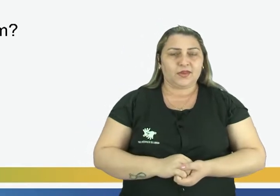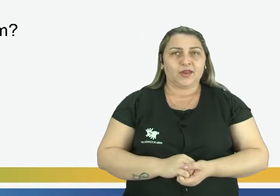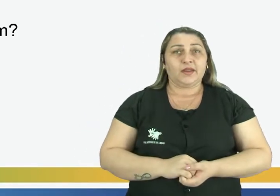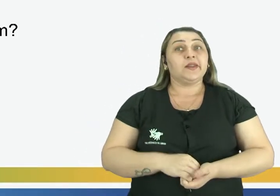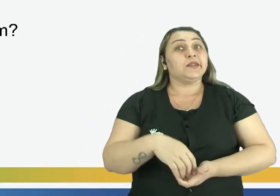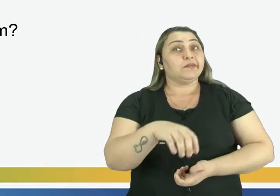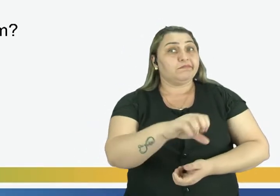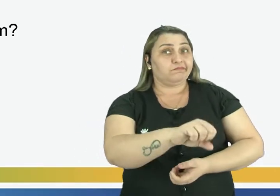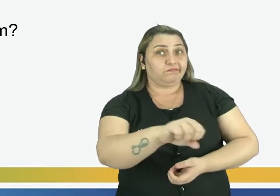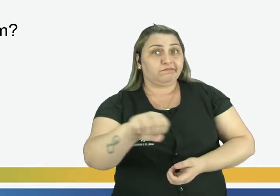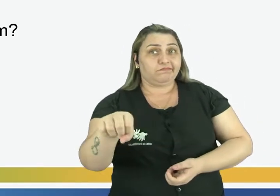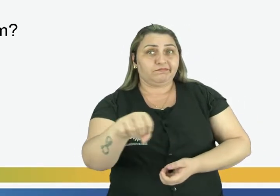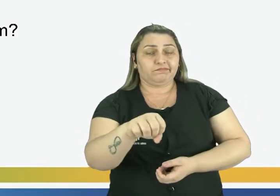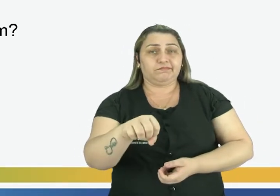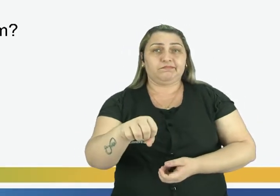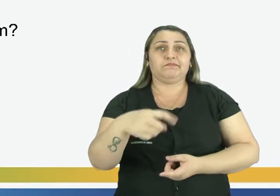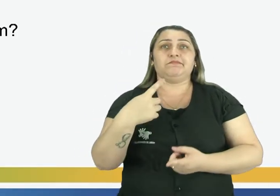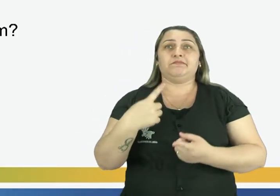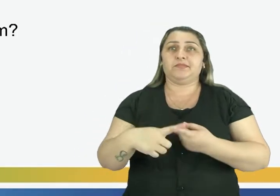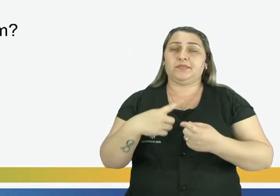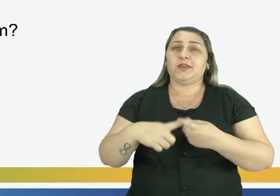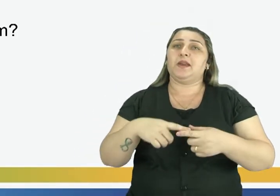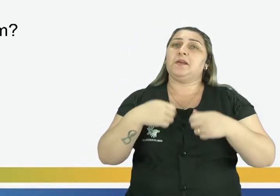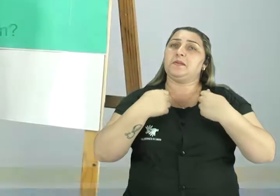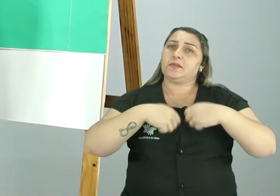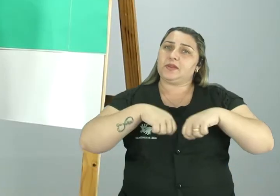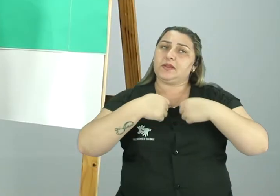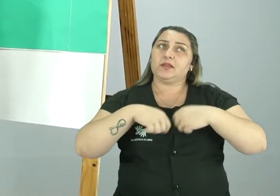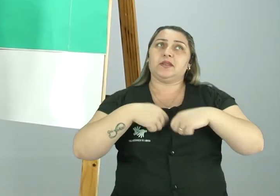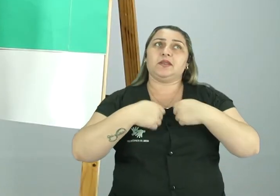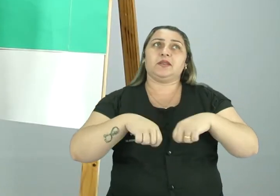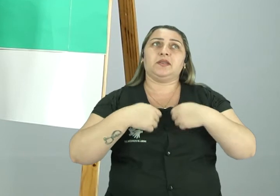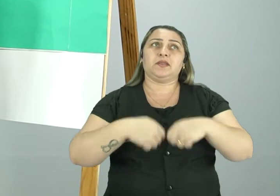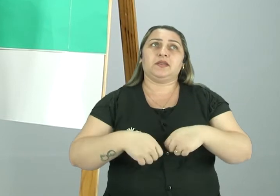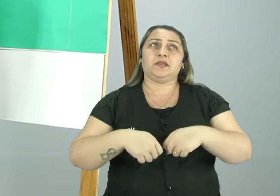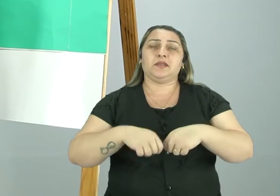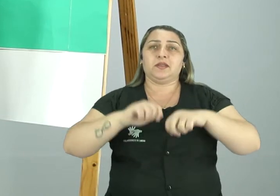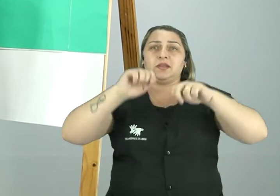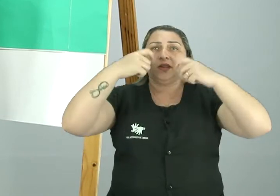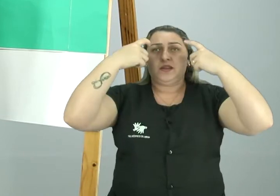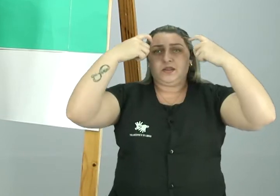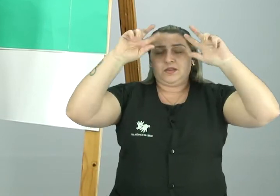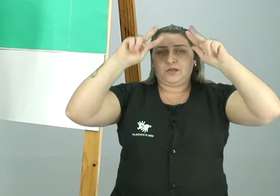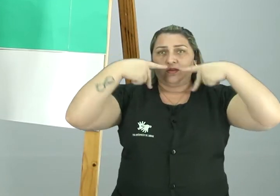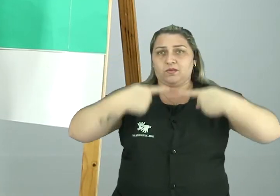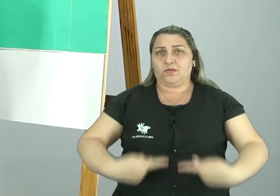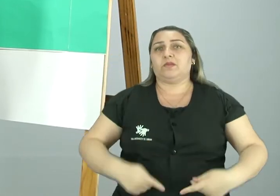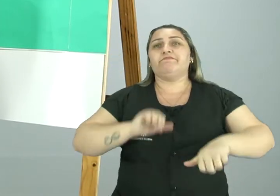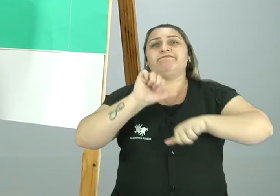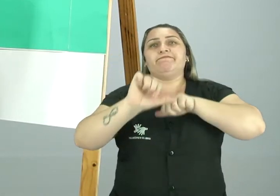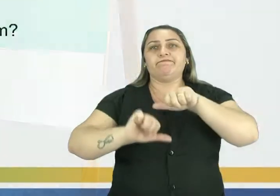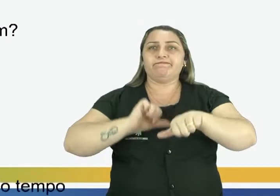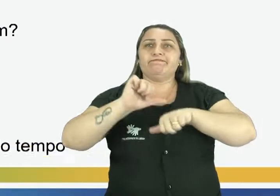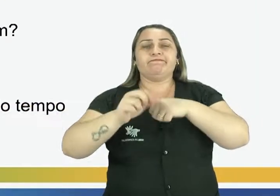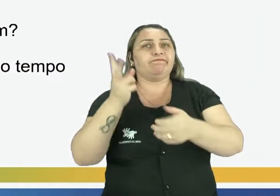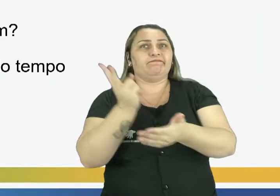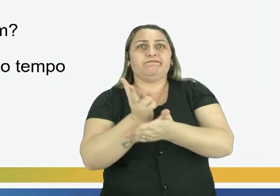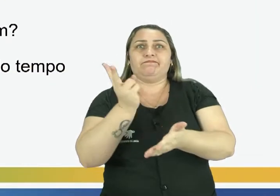Isso mesmo, pela necessidade humana, certo? Vamos lá.